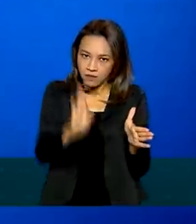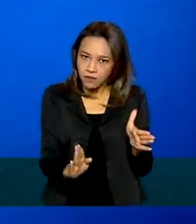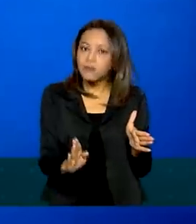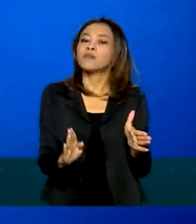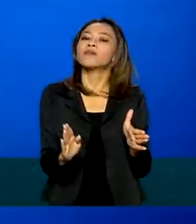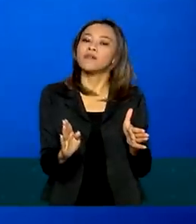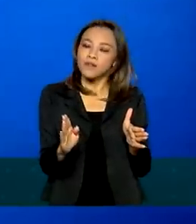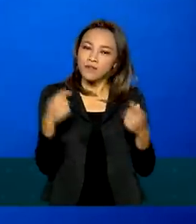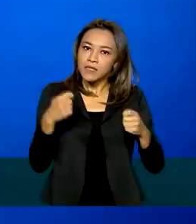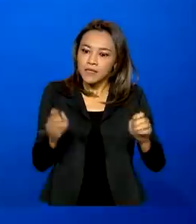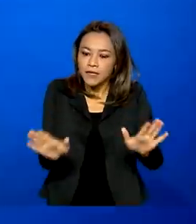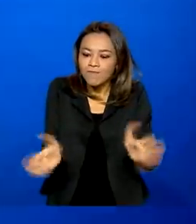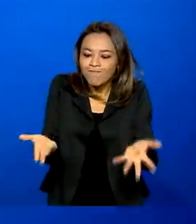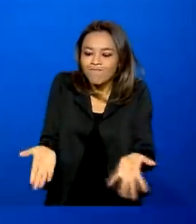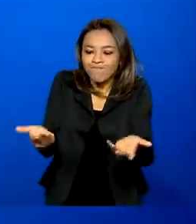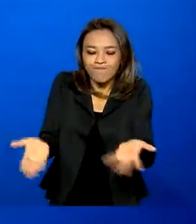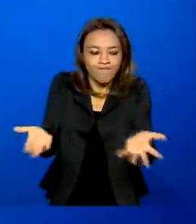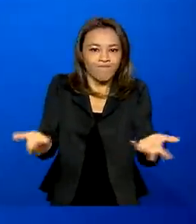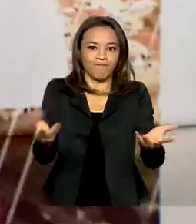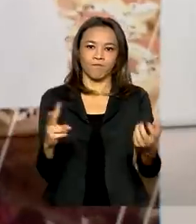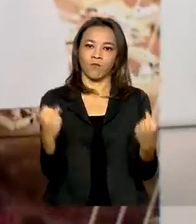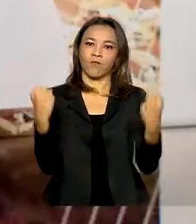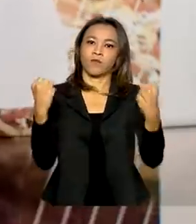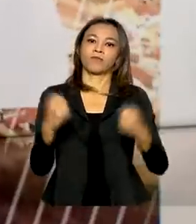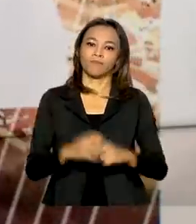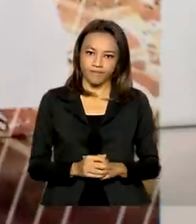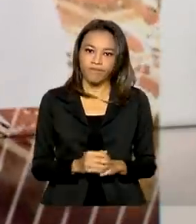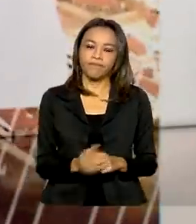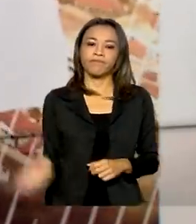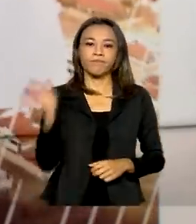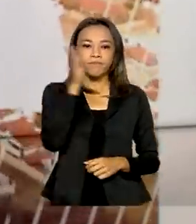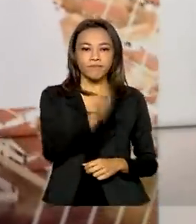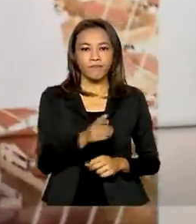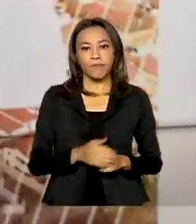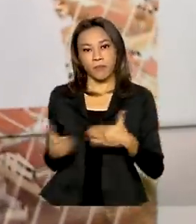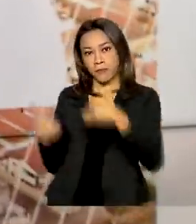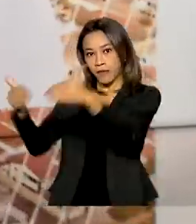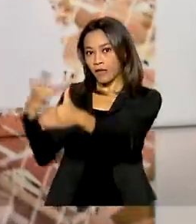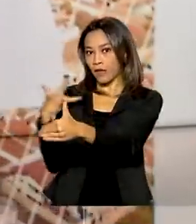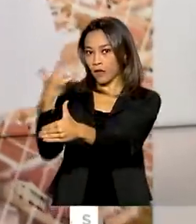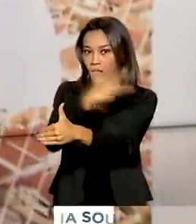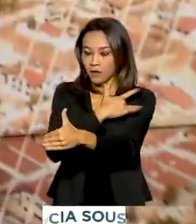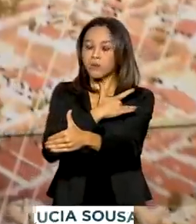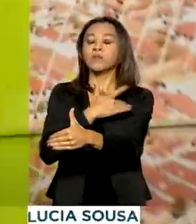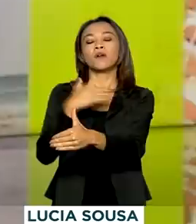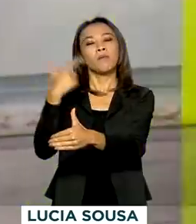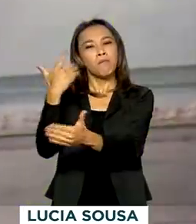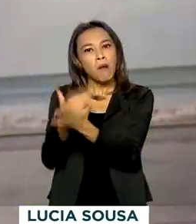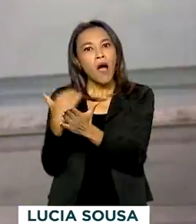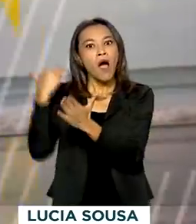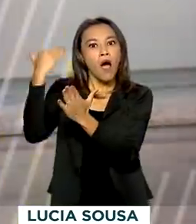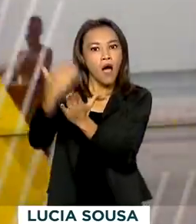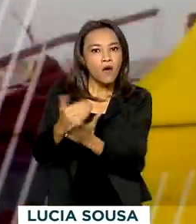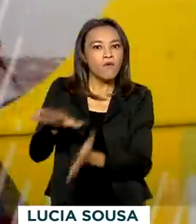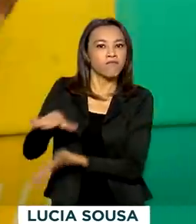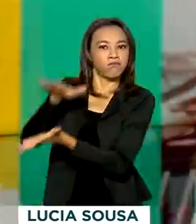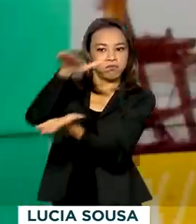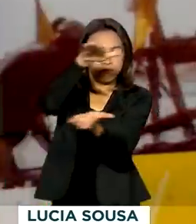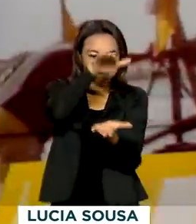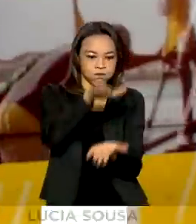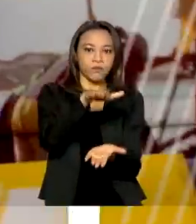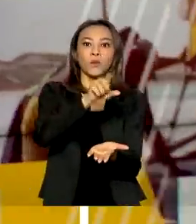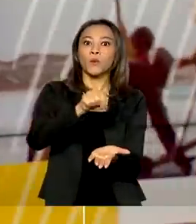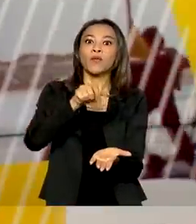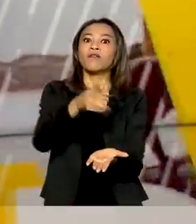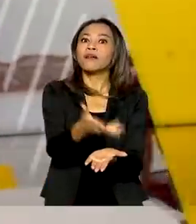fomentada fortemente. E o Ministério da Saúde aumentou a previsão de vacinas que serão entregues pelos